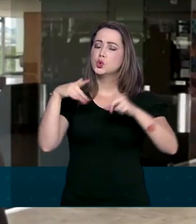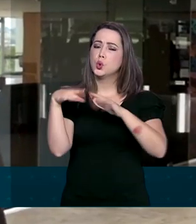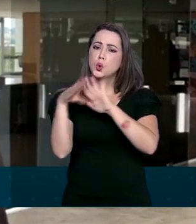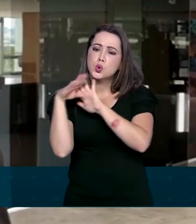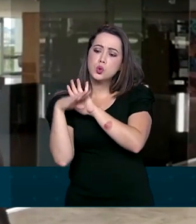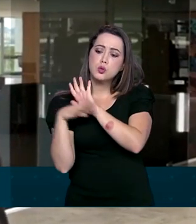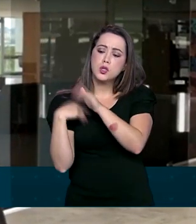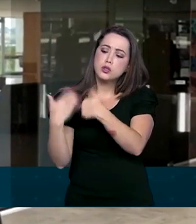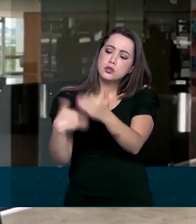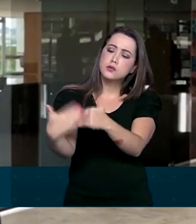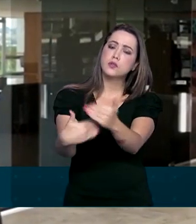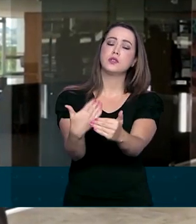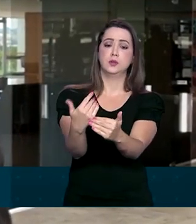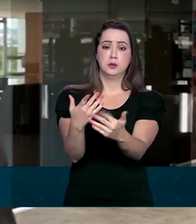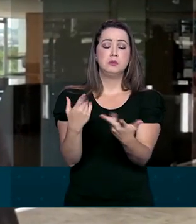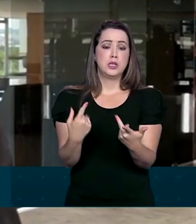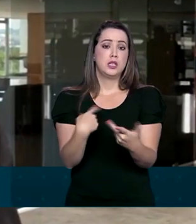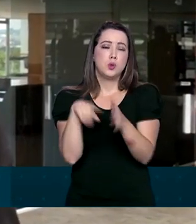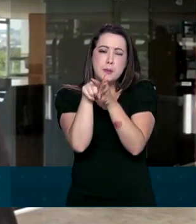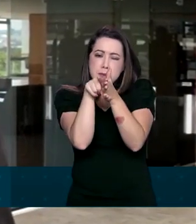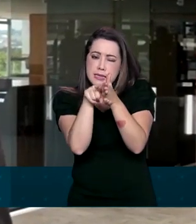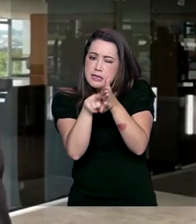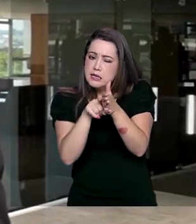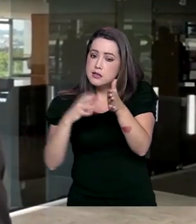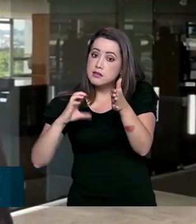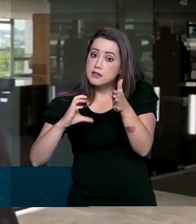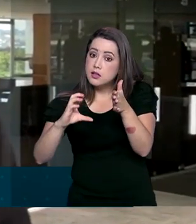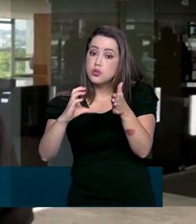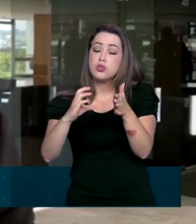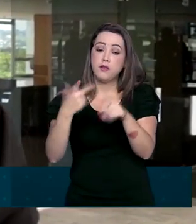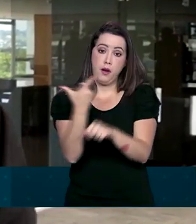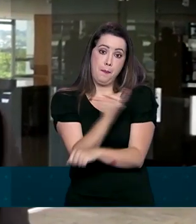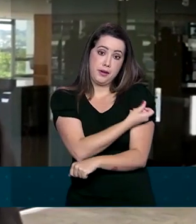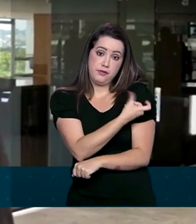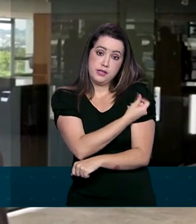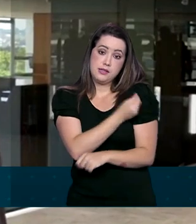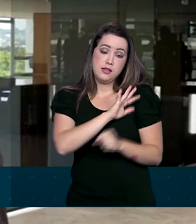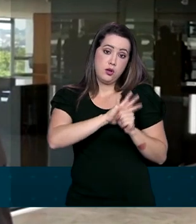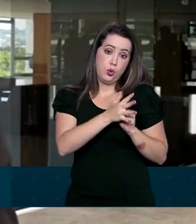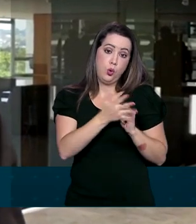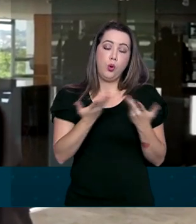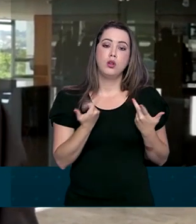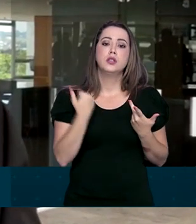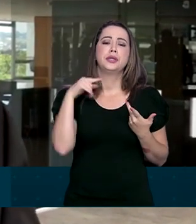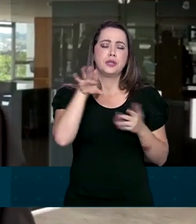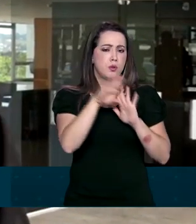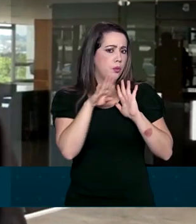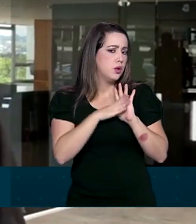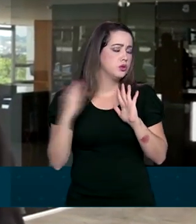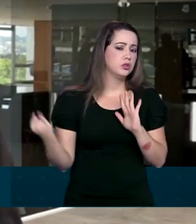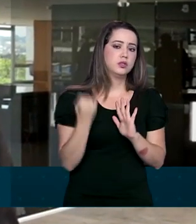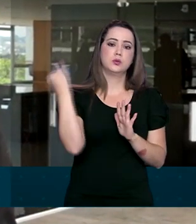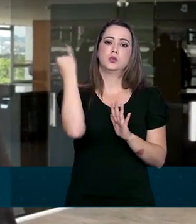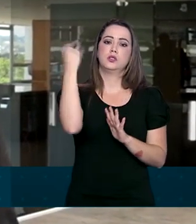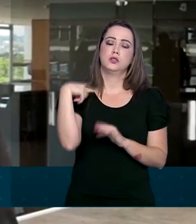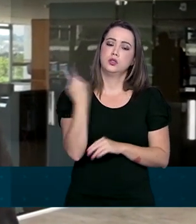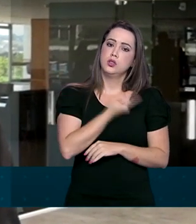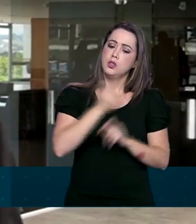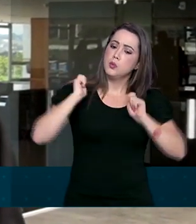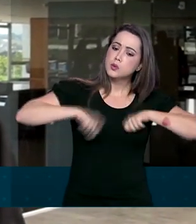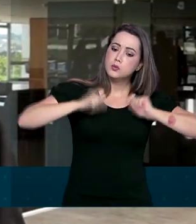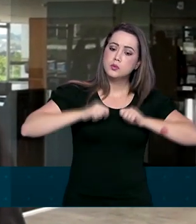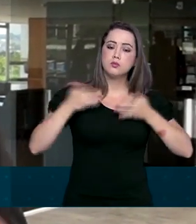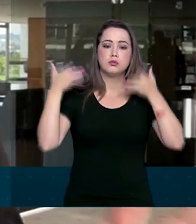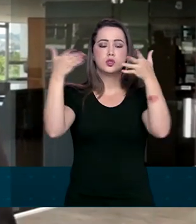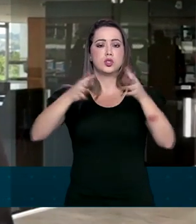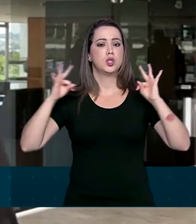de desenvolvimento, de procura de vacina para a Covid-19. Esse é um dos projetos talvez mais importantes e nós temos capacidade de estar em